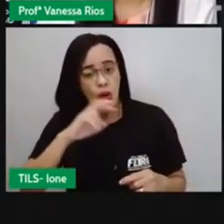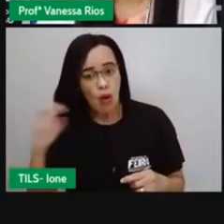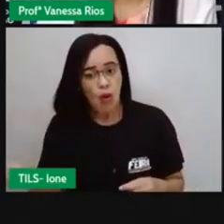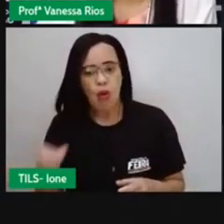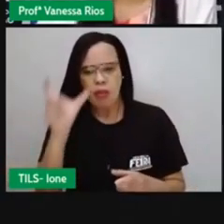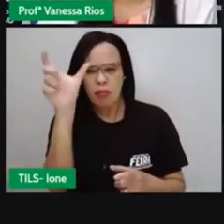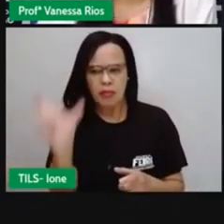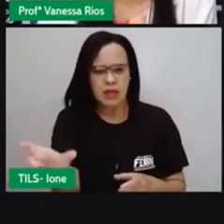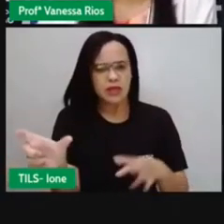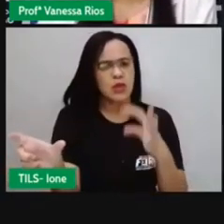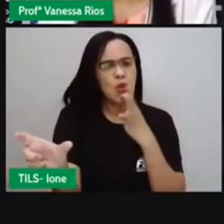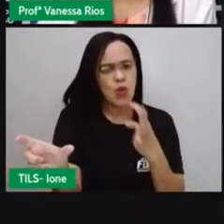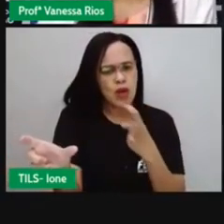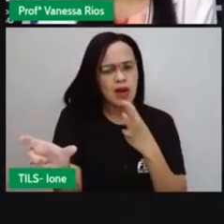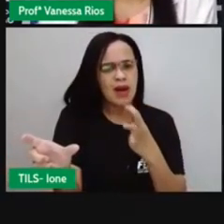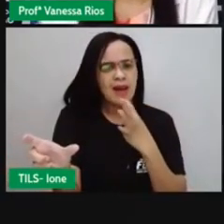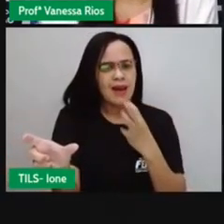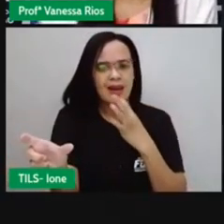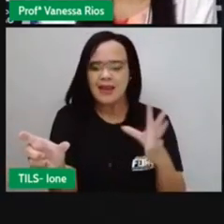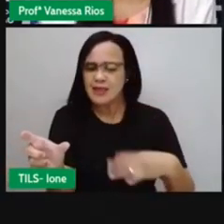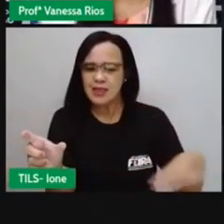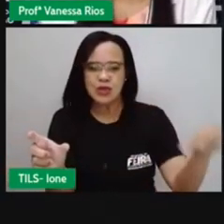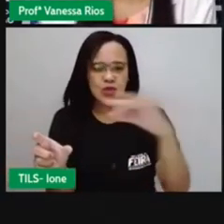conhecido, né? Pelas pessoas.